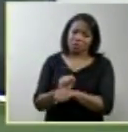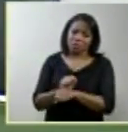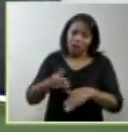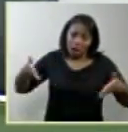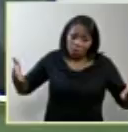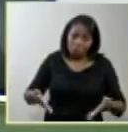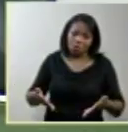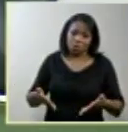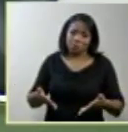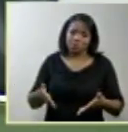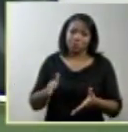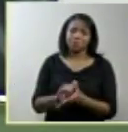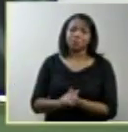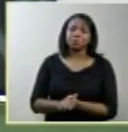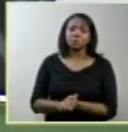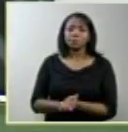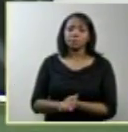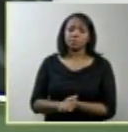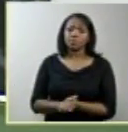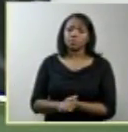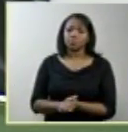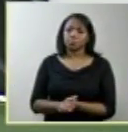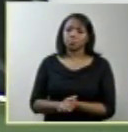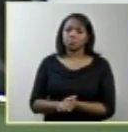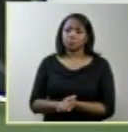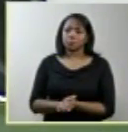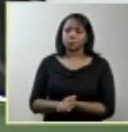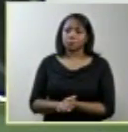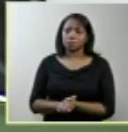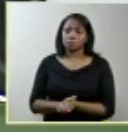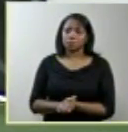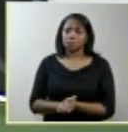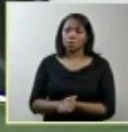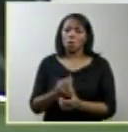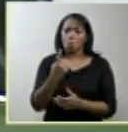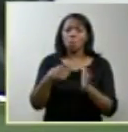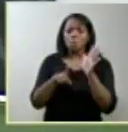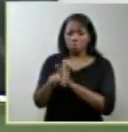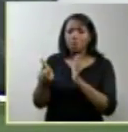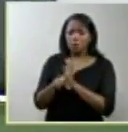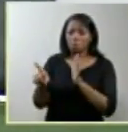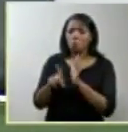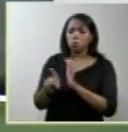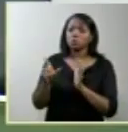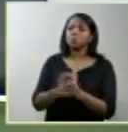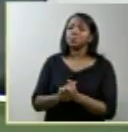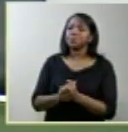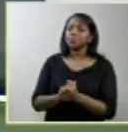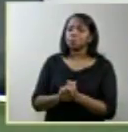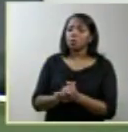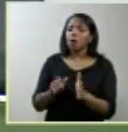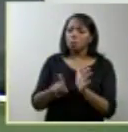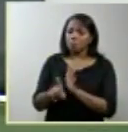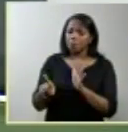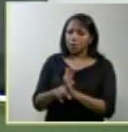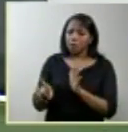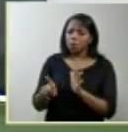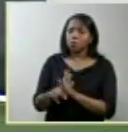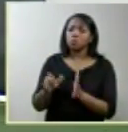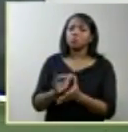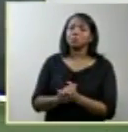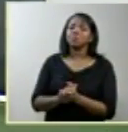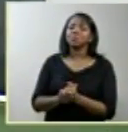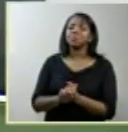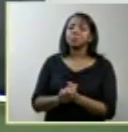doutor Guise nenhuma pergunta excelência as exposições foram a exposição foi excelente